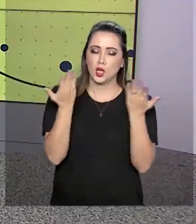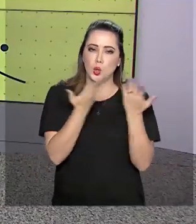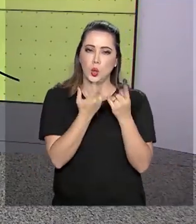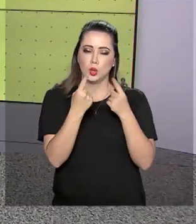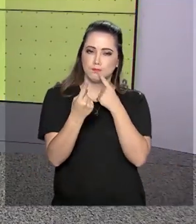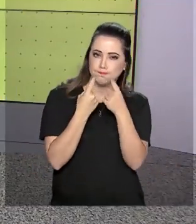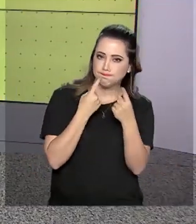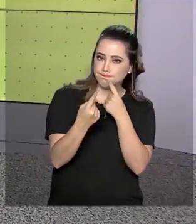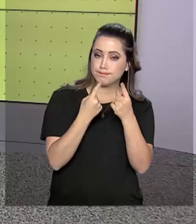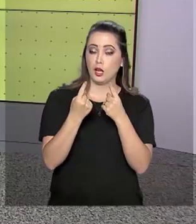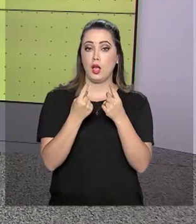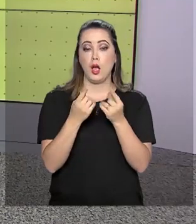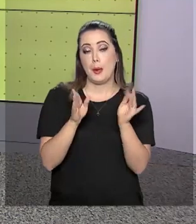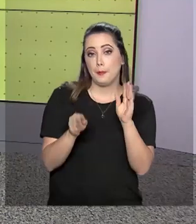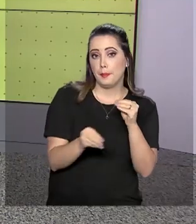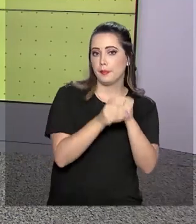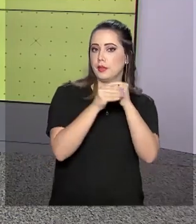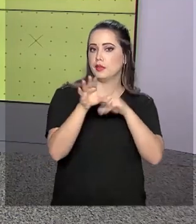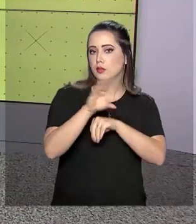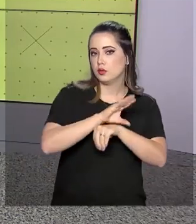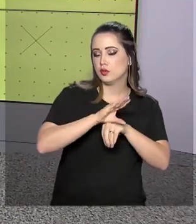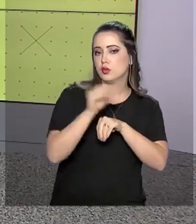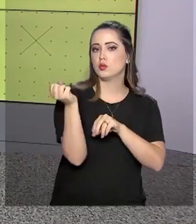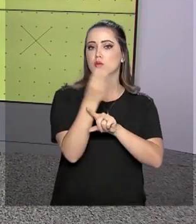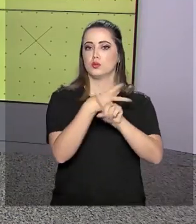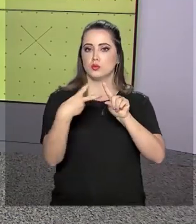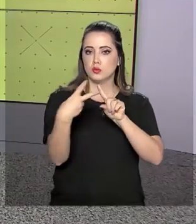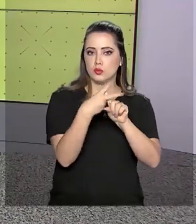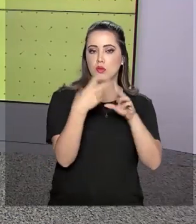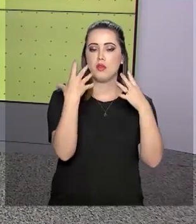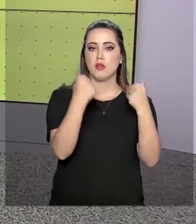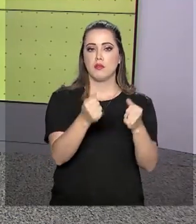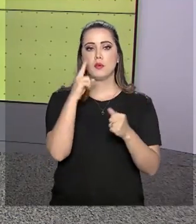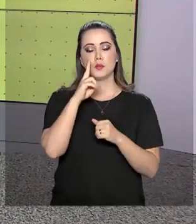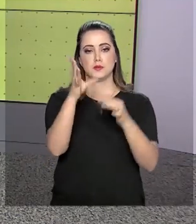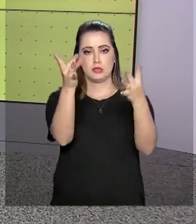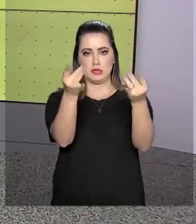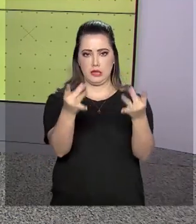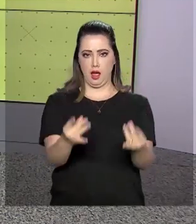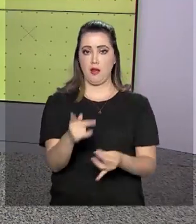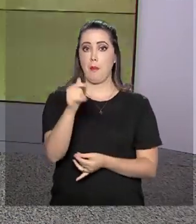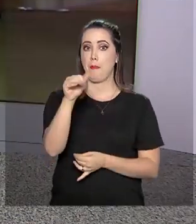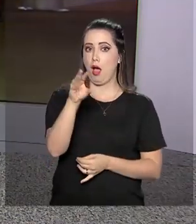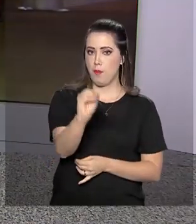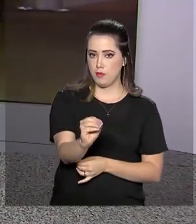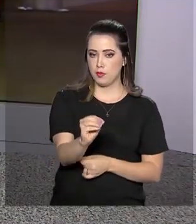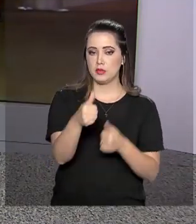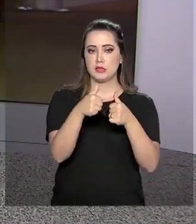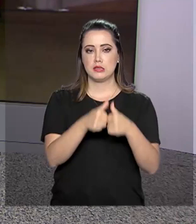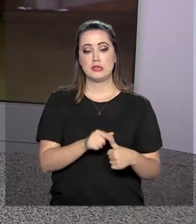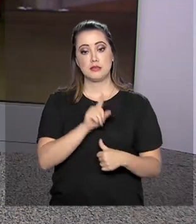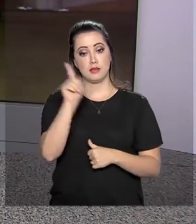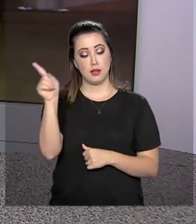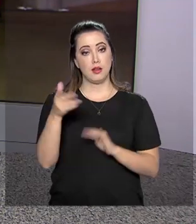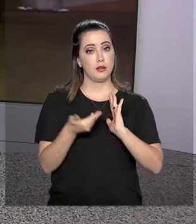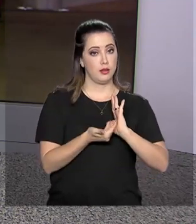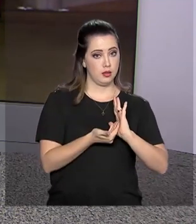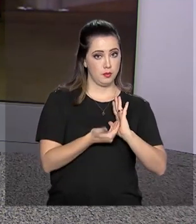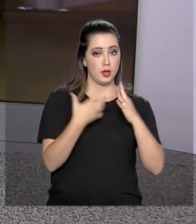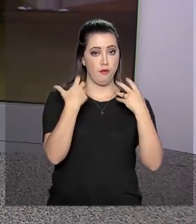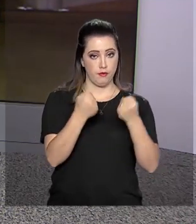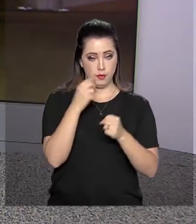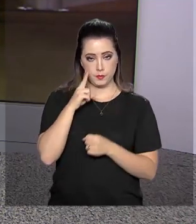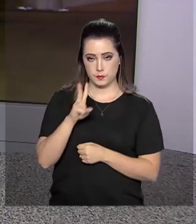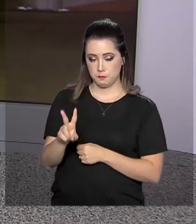Câmara a proposta de emenda constitucional da nova Previdência. Nós vamos saber mais com o repórter Pablo Mundim, que está lá. Olá,